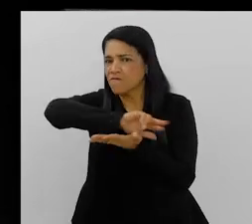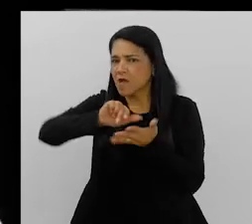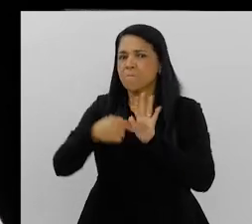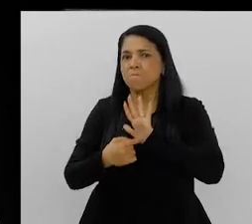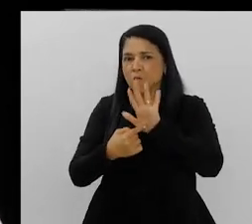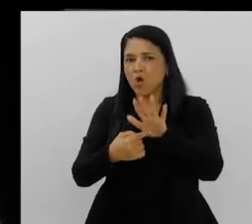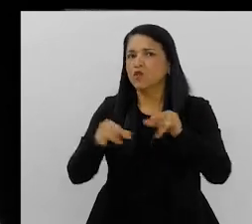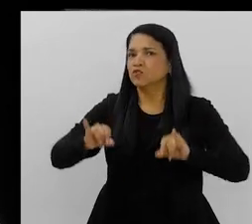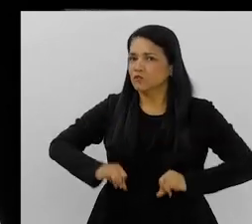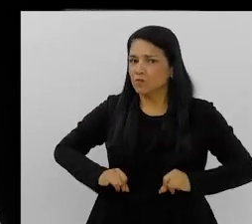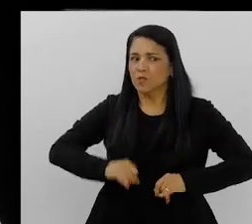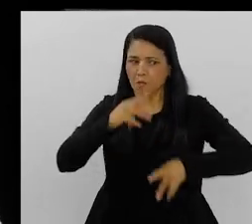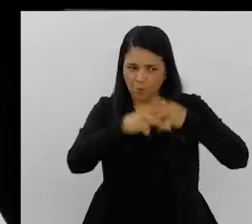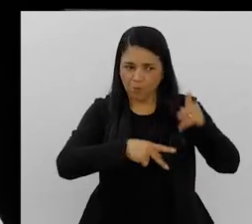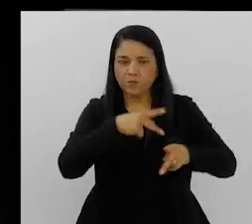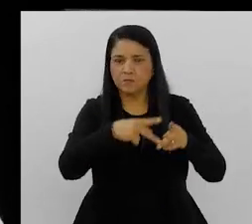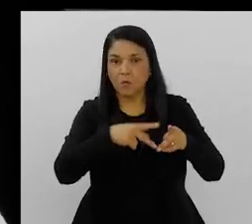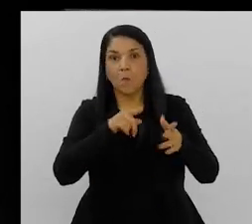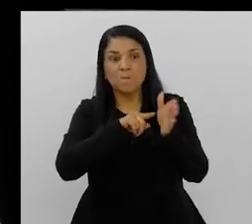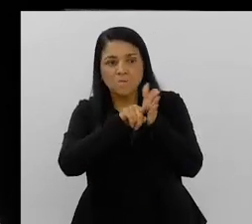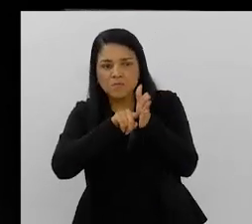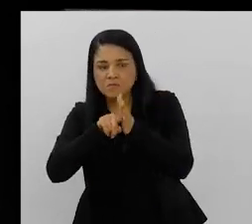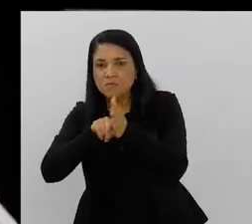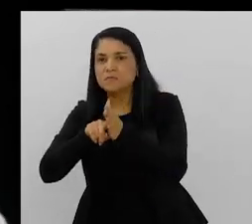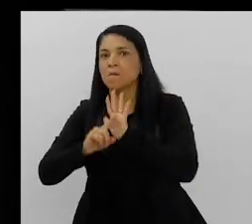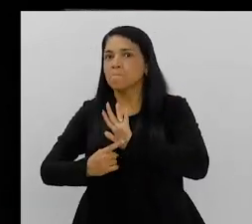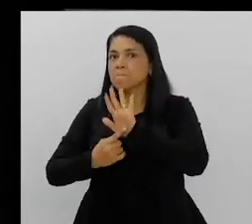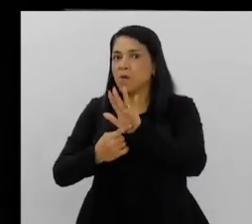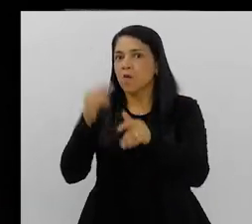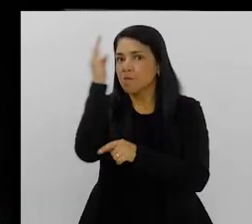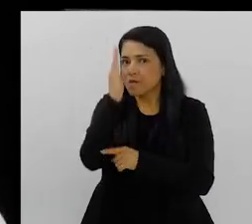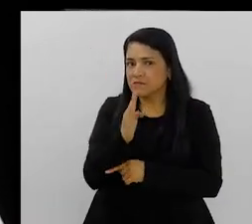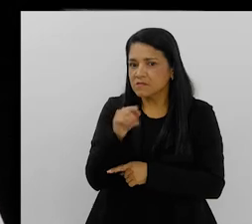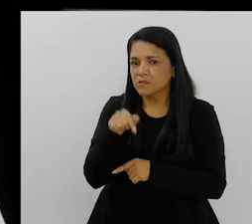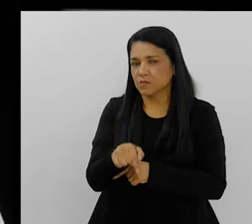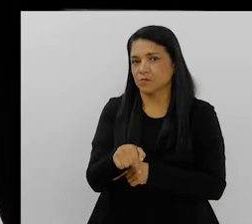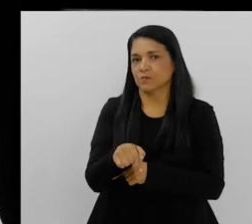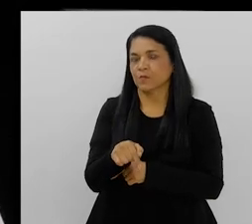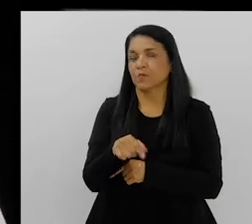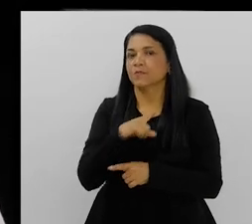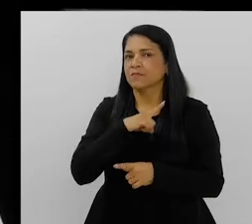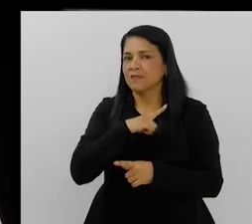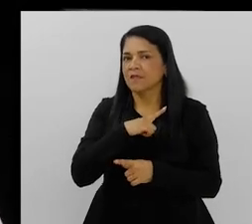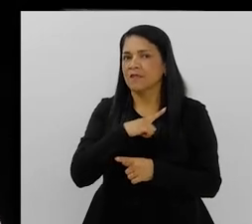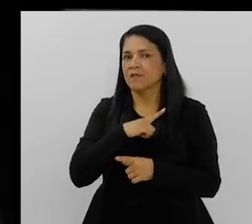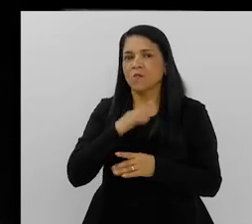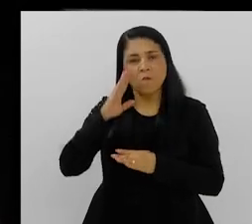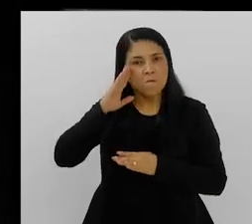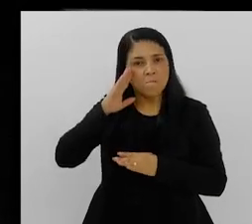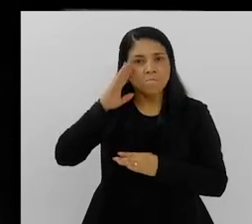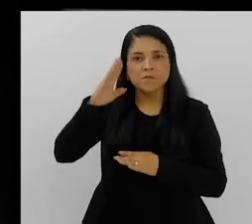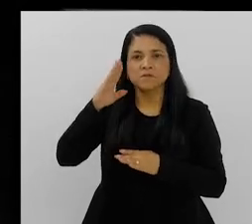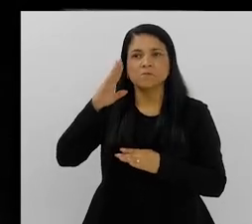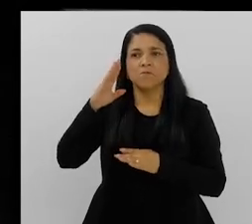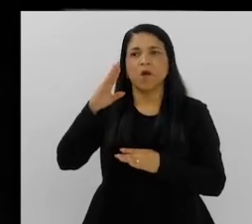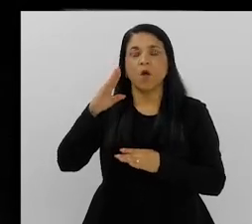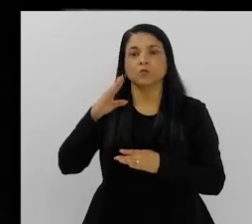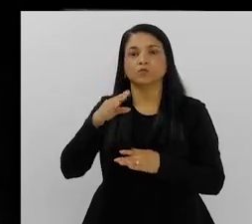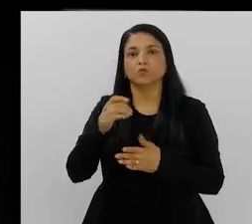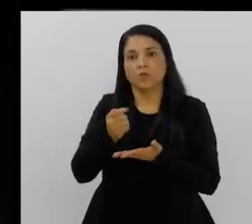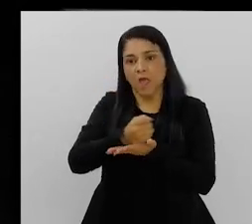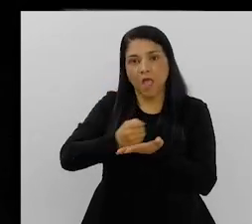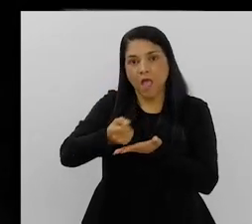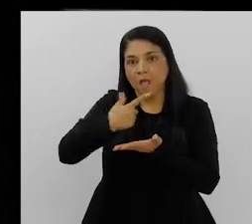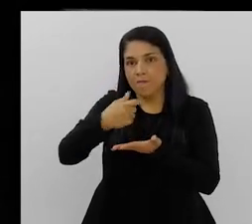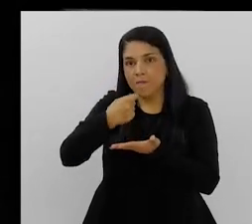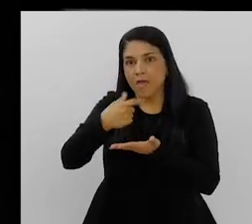várias pesquisas que mostram isso, que apontam a necessidade de sofrimento da população. A gente tem pesquisas que mostram que o Brasil tem sido